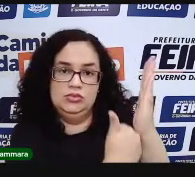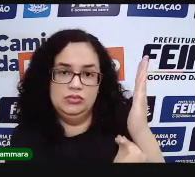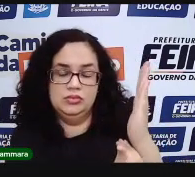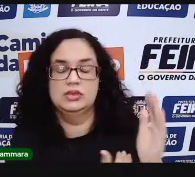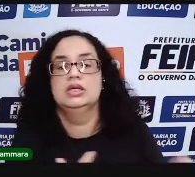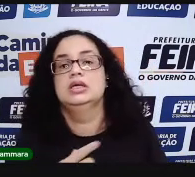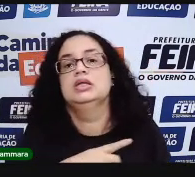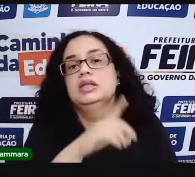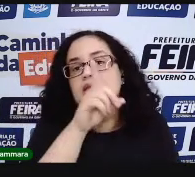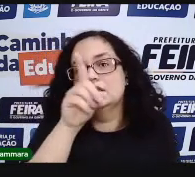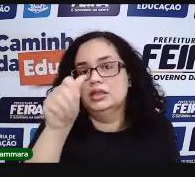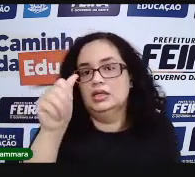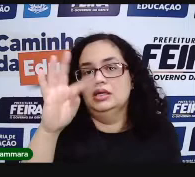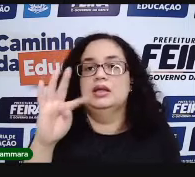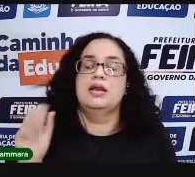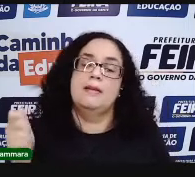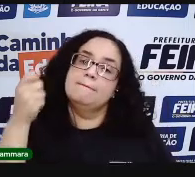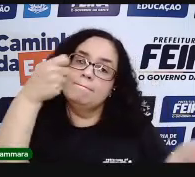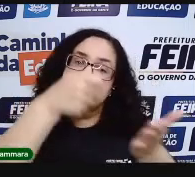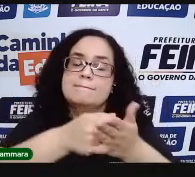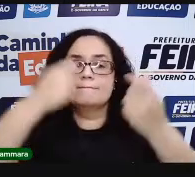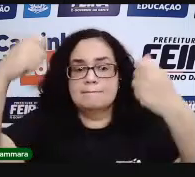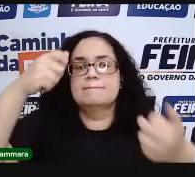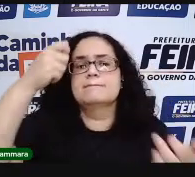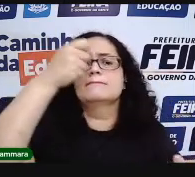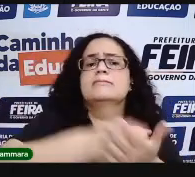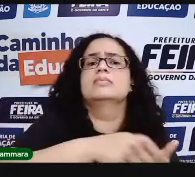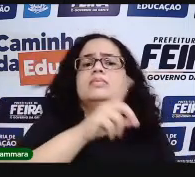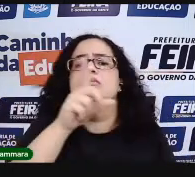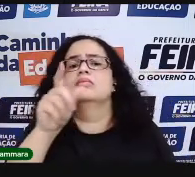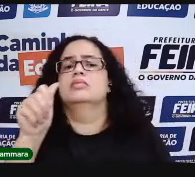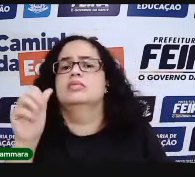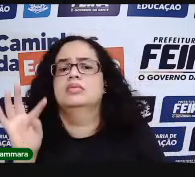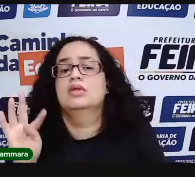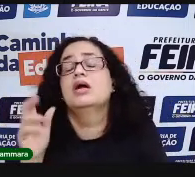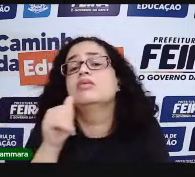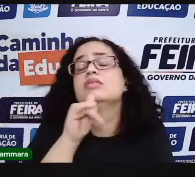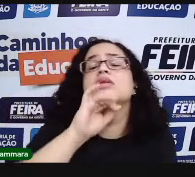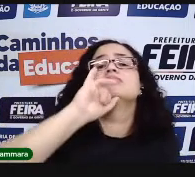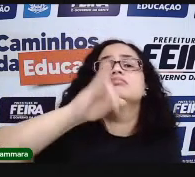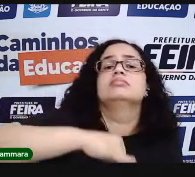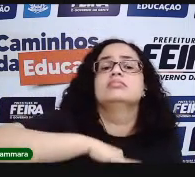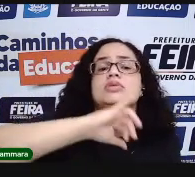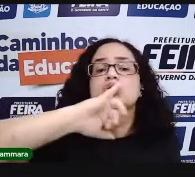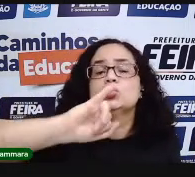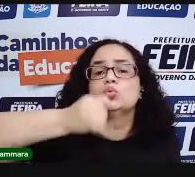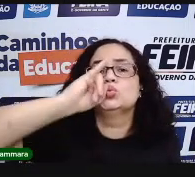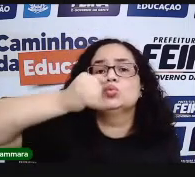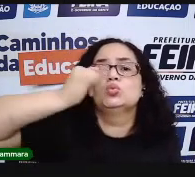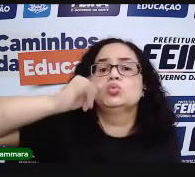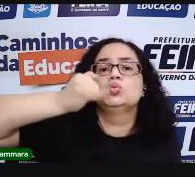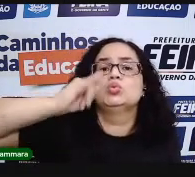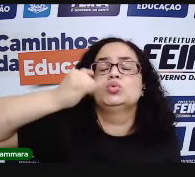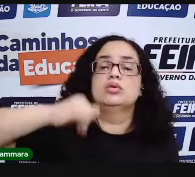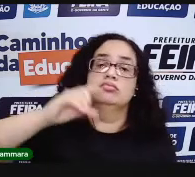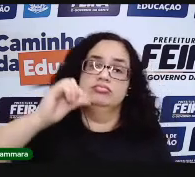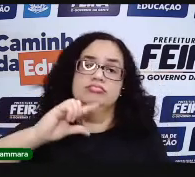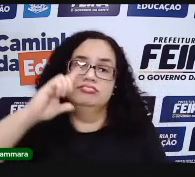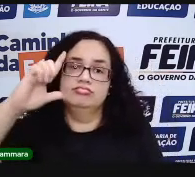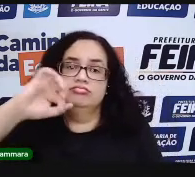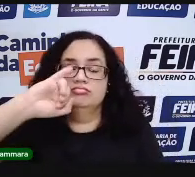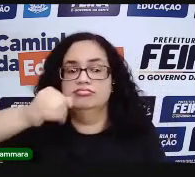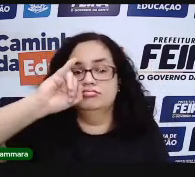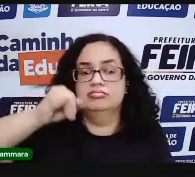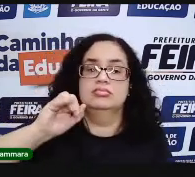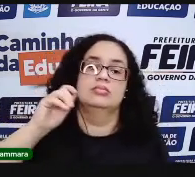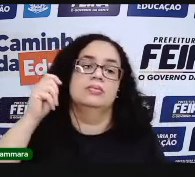Tem a data. Preciso pagar tal dia. Se eu não pagar tal dia, vai correr juro. Quantas porcentagens de juros vai entrar em